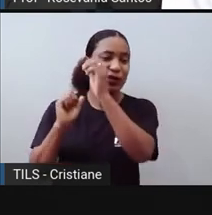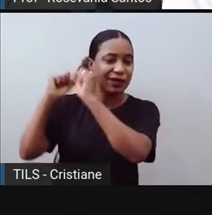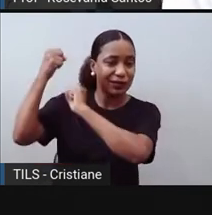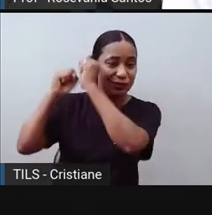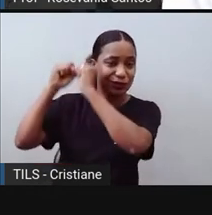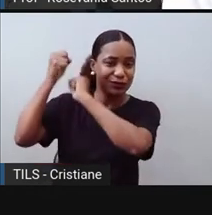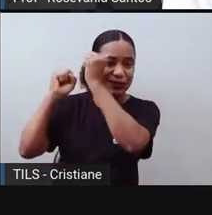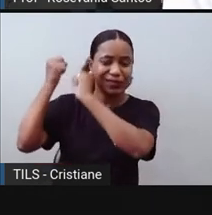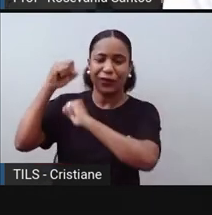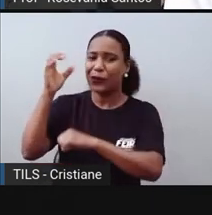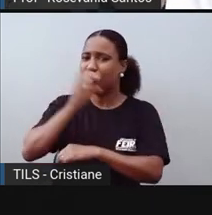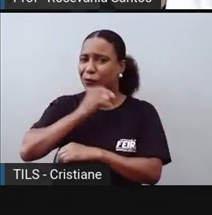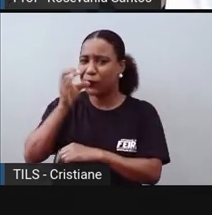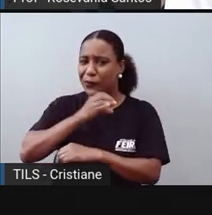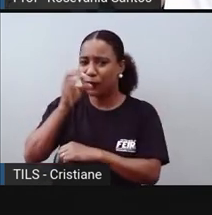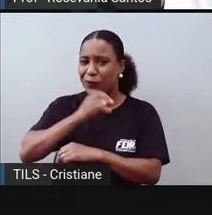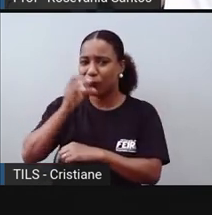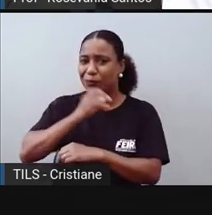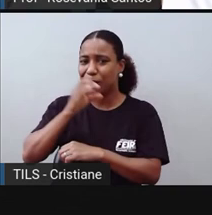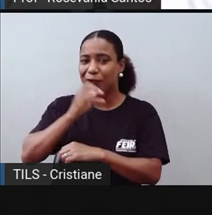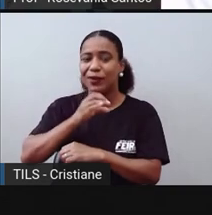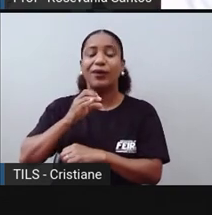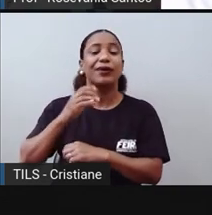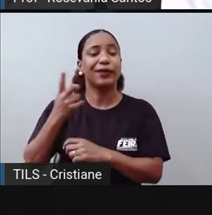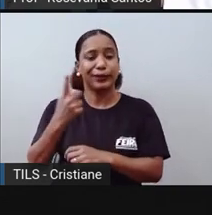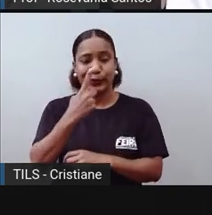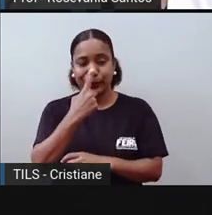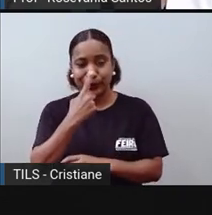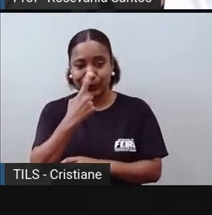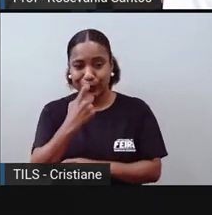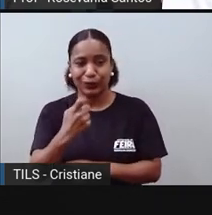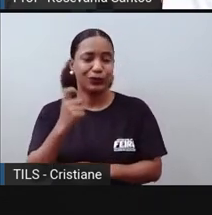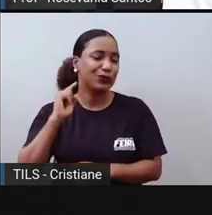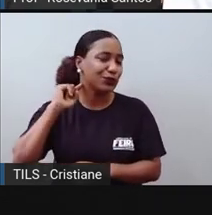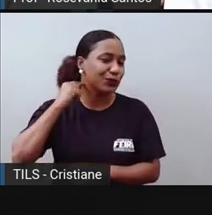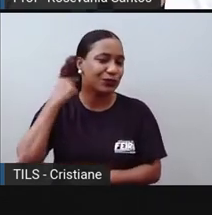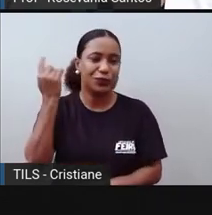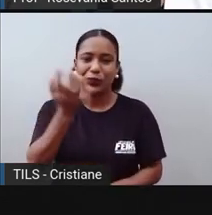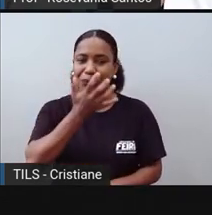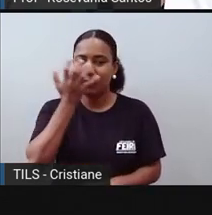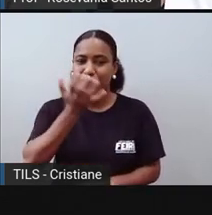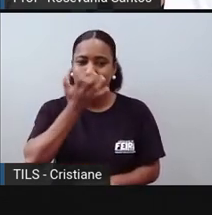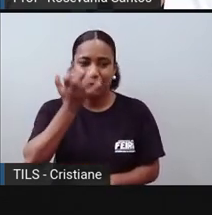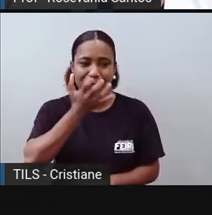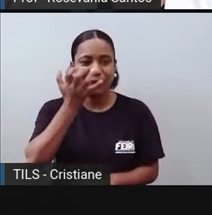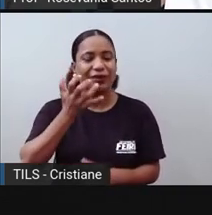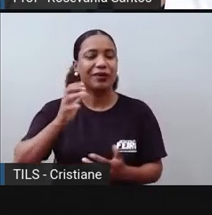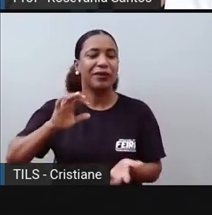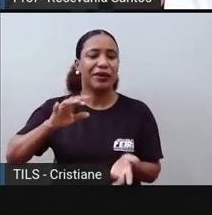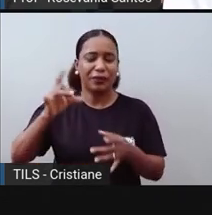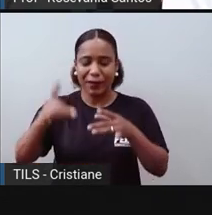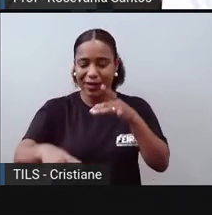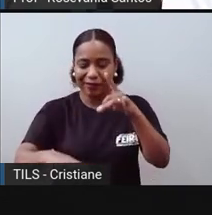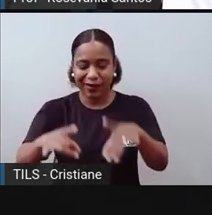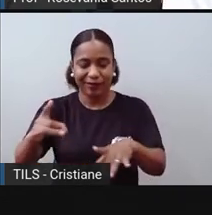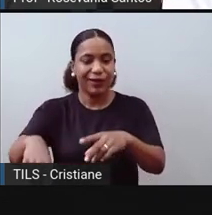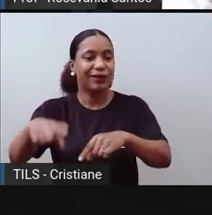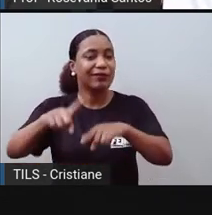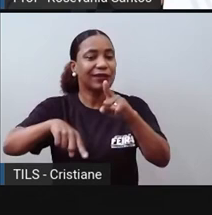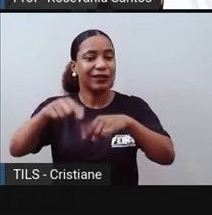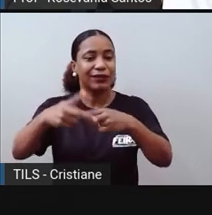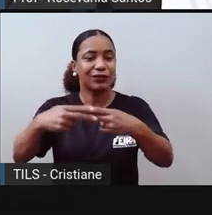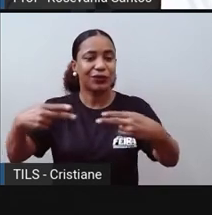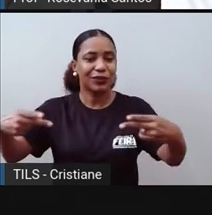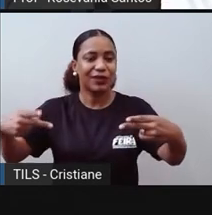e boa parte desse material leva muito tempo para se decompor, que acaba contaminando o solo, contaminando as plantas e, por